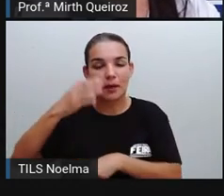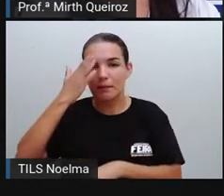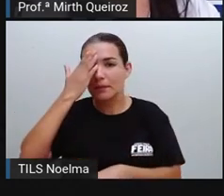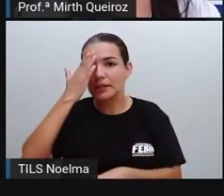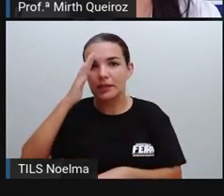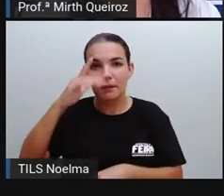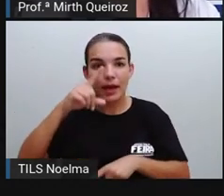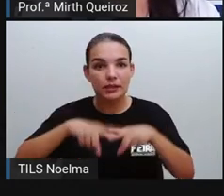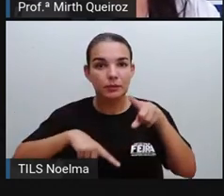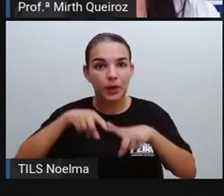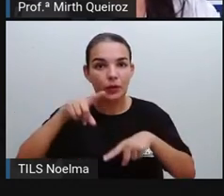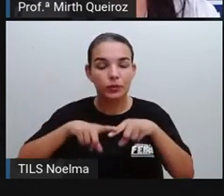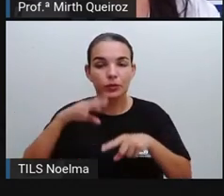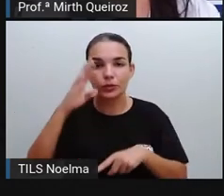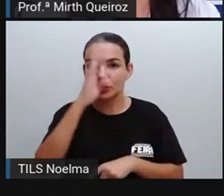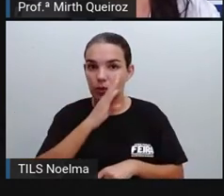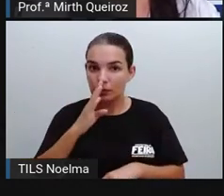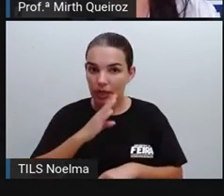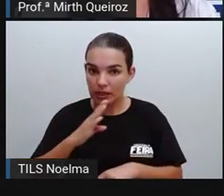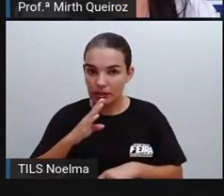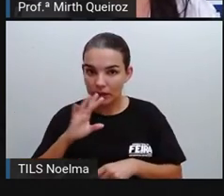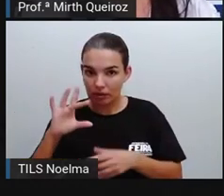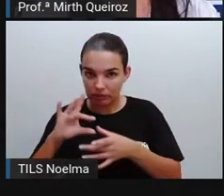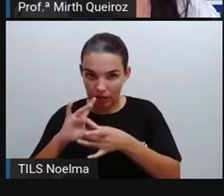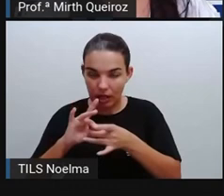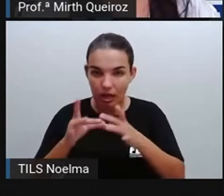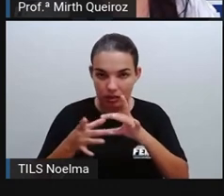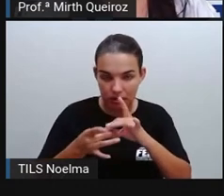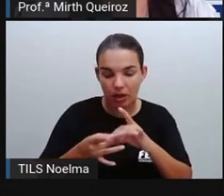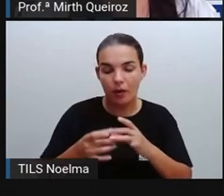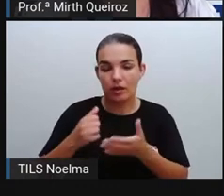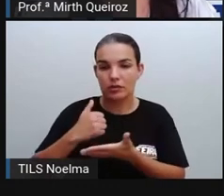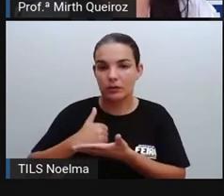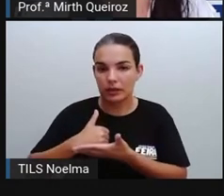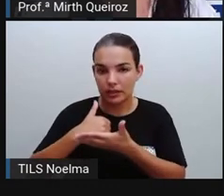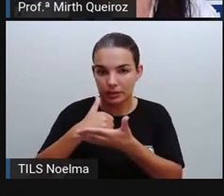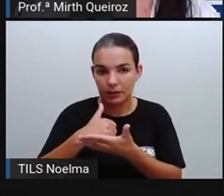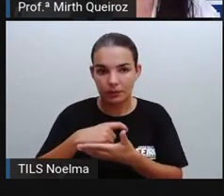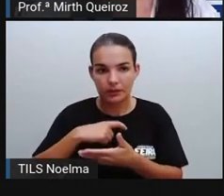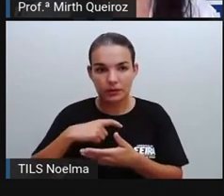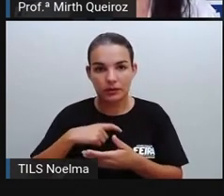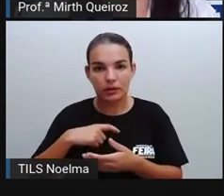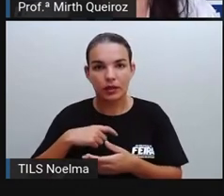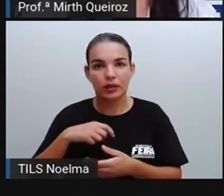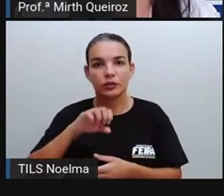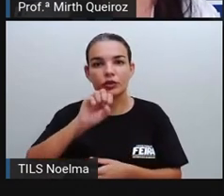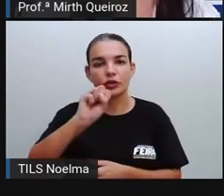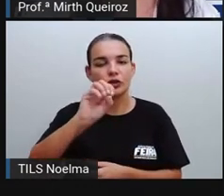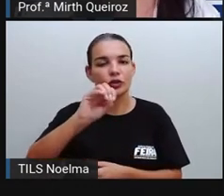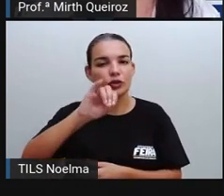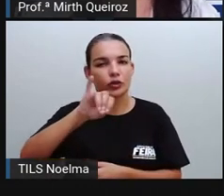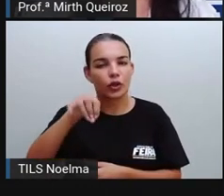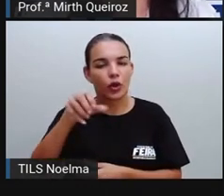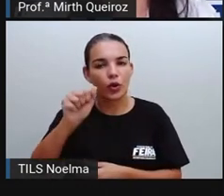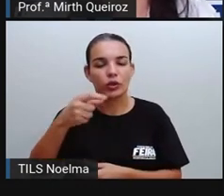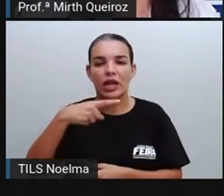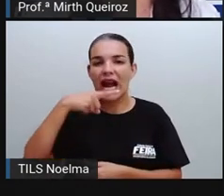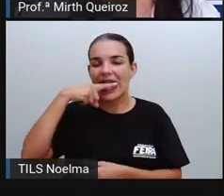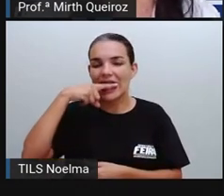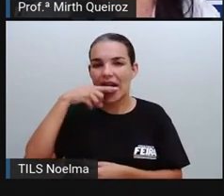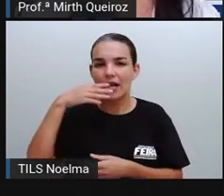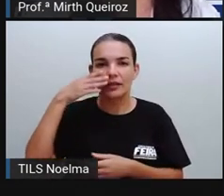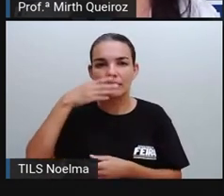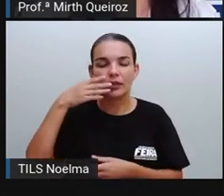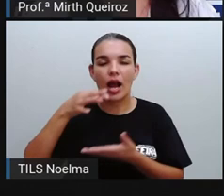produtos do Brasil em relação às matérias-primas que nós temos aqui são soja, cana-de-açúcar,